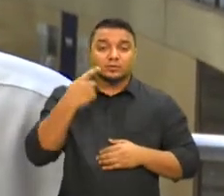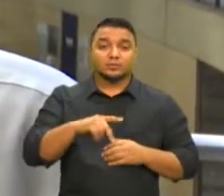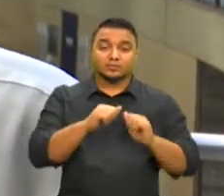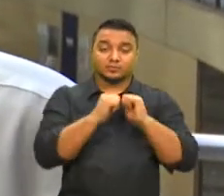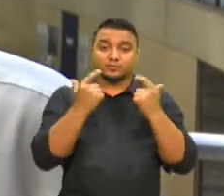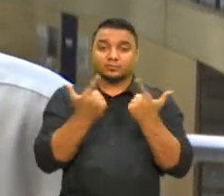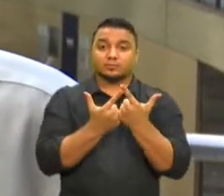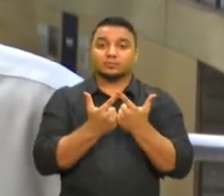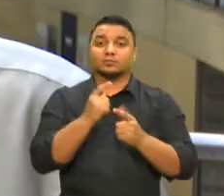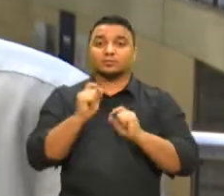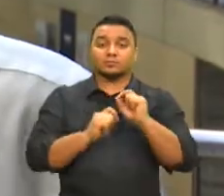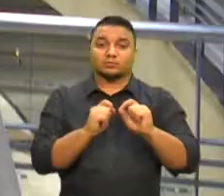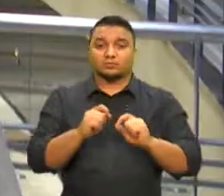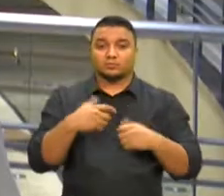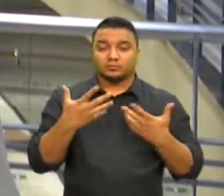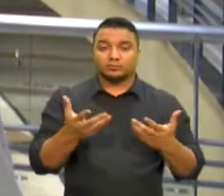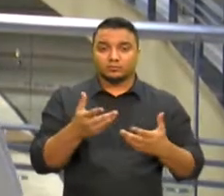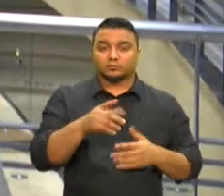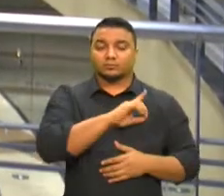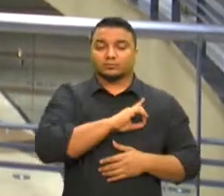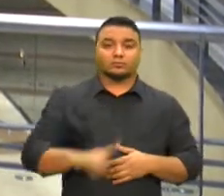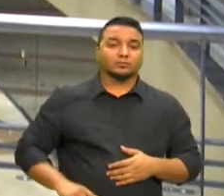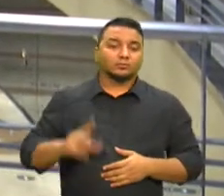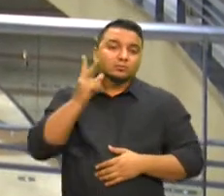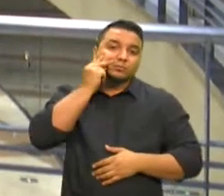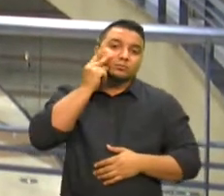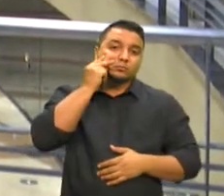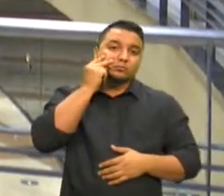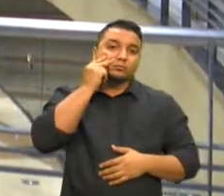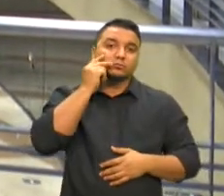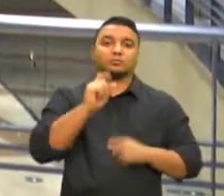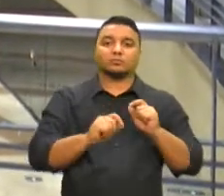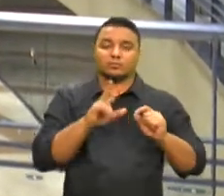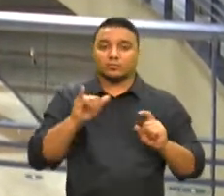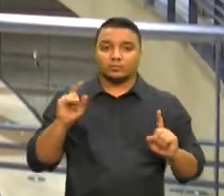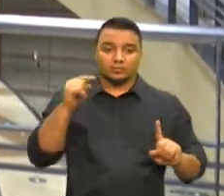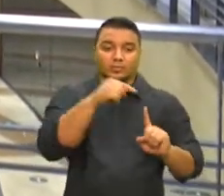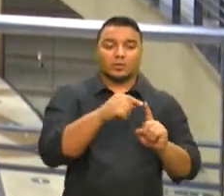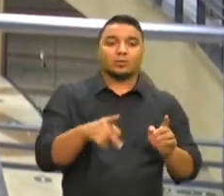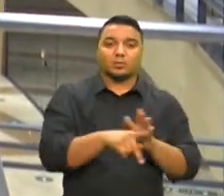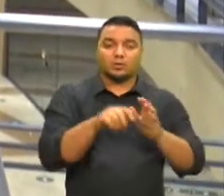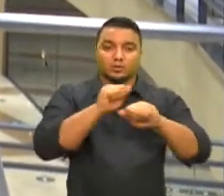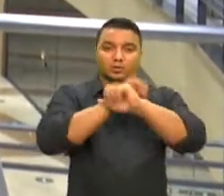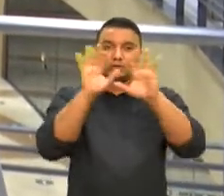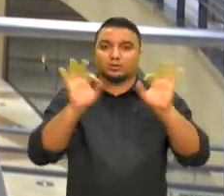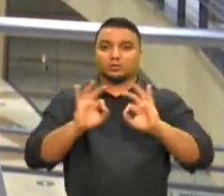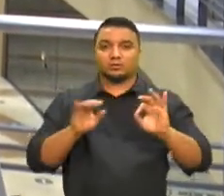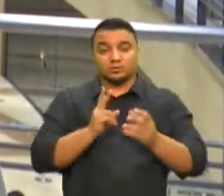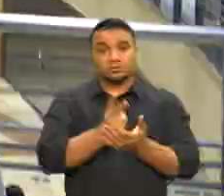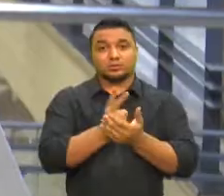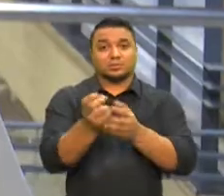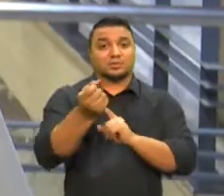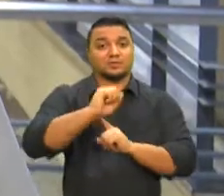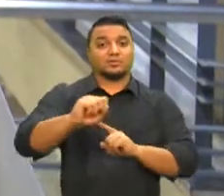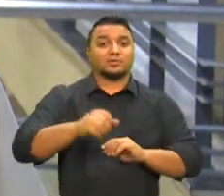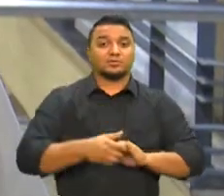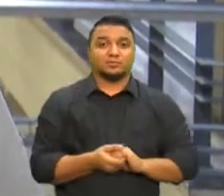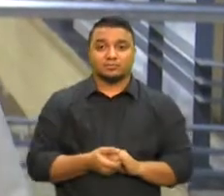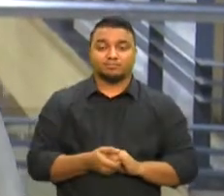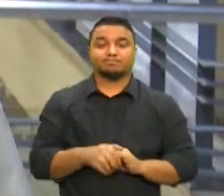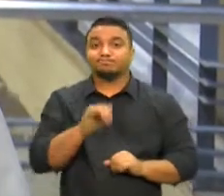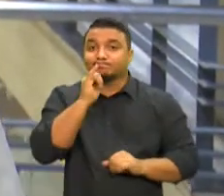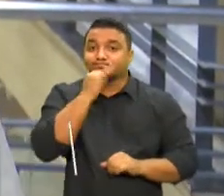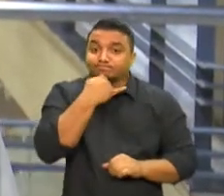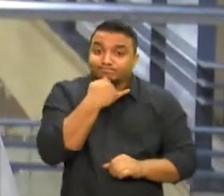Para o deputado Heitor Ferrer, a fala de Bolsonaro vai de encontro à transparência sempre defendida por ele. Infelizmente,